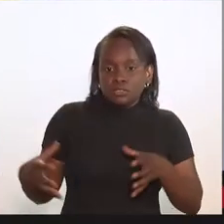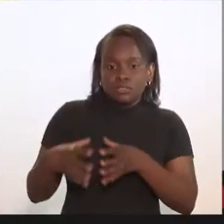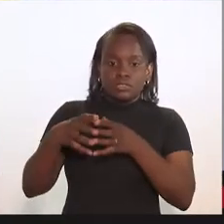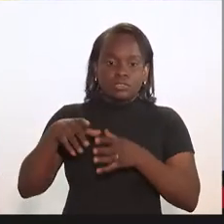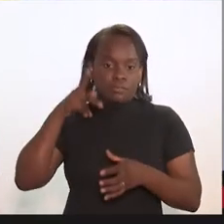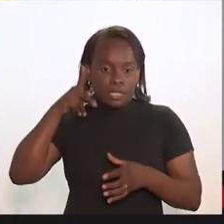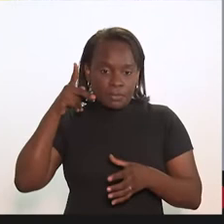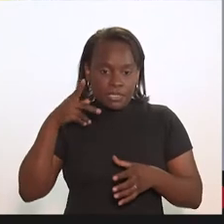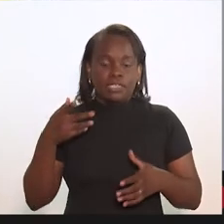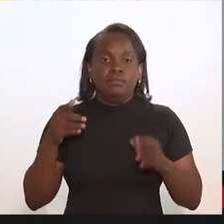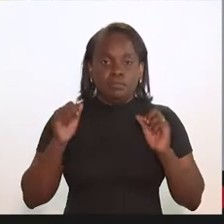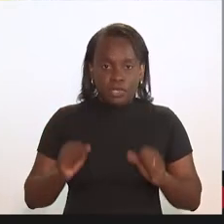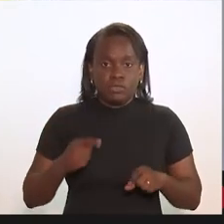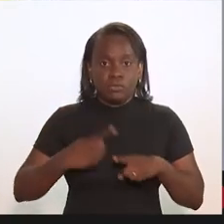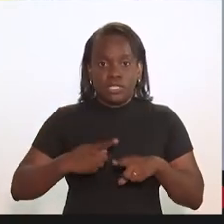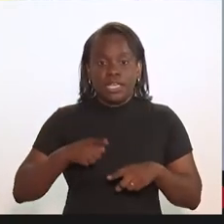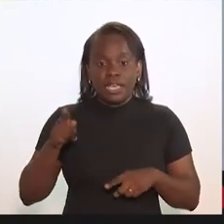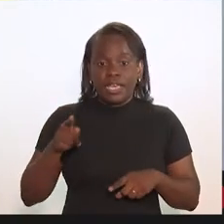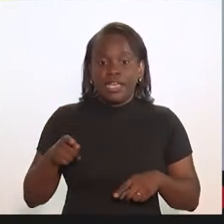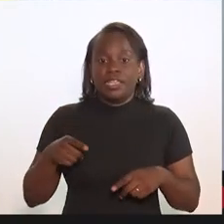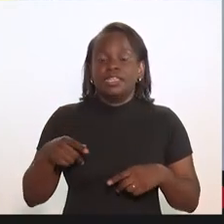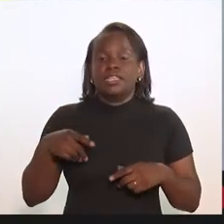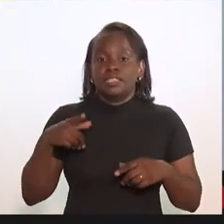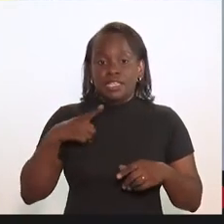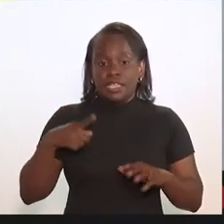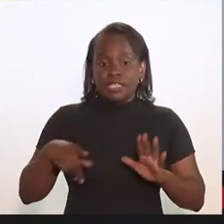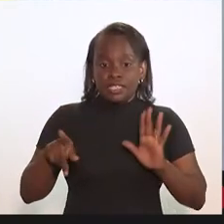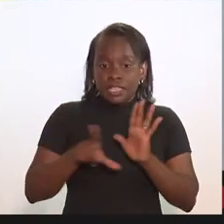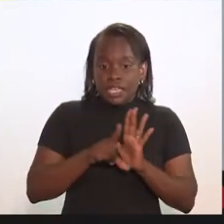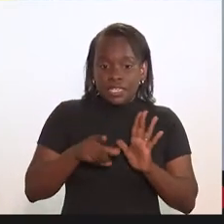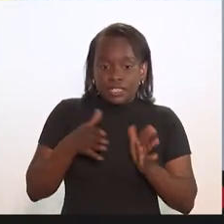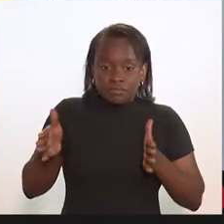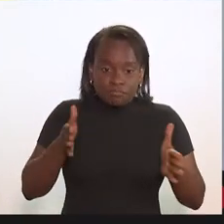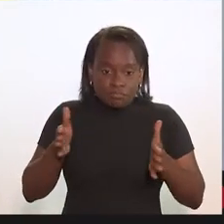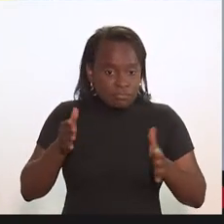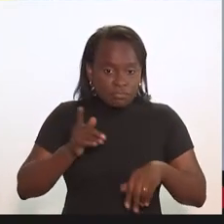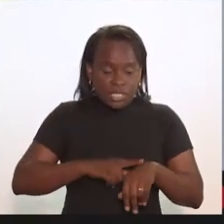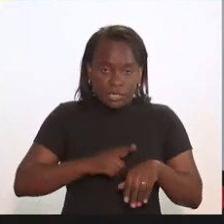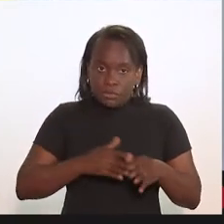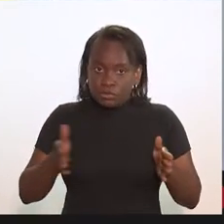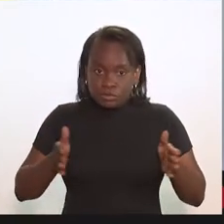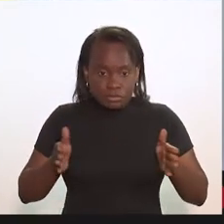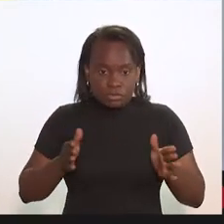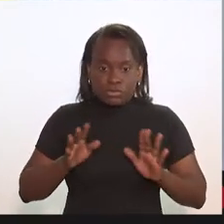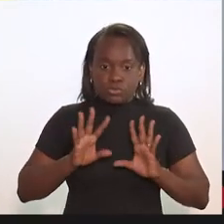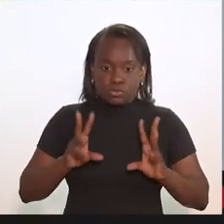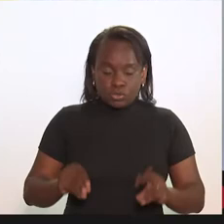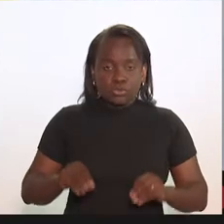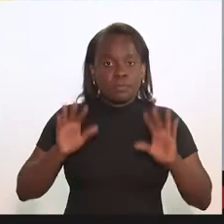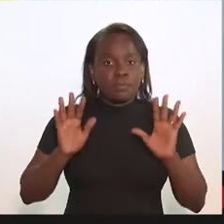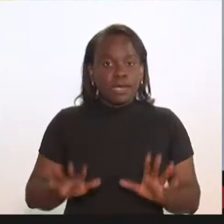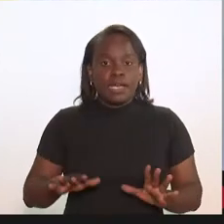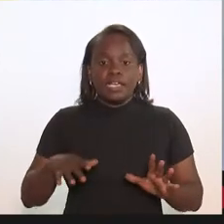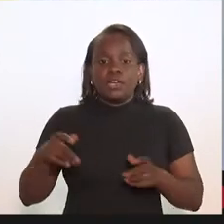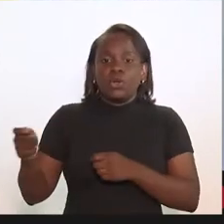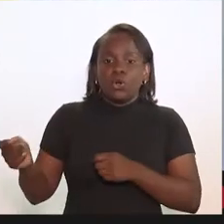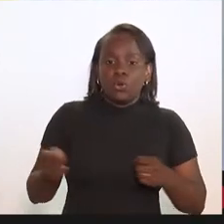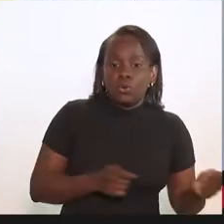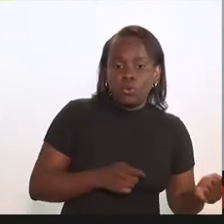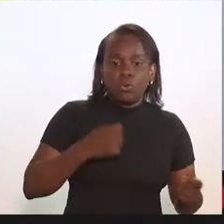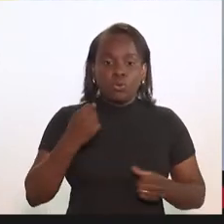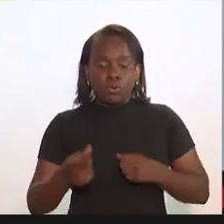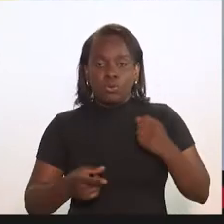frente parlamentar, porque a frente parlamentar ela fica... Ela é vigente na legislatura toda, né? Ela fica... Então, assim... Mas ela não tem uma